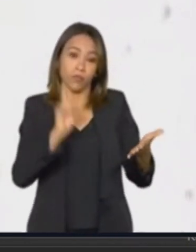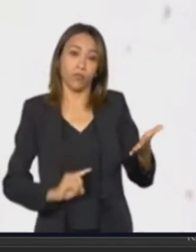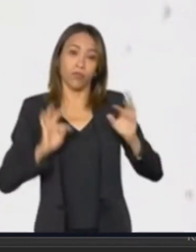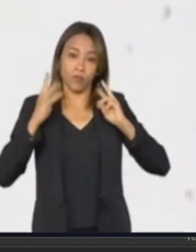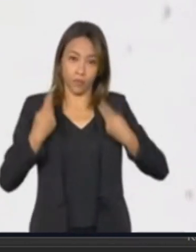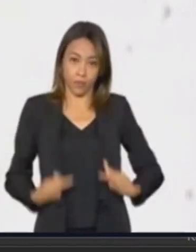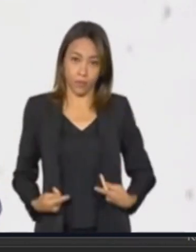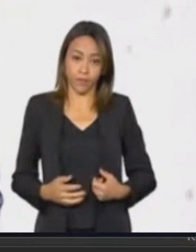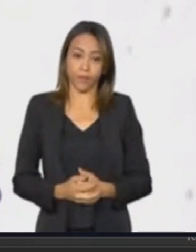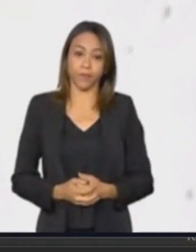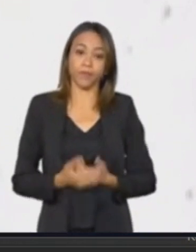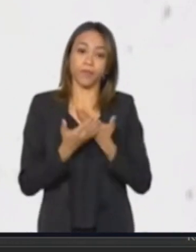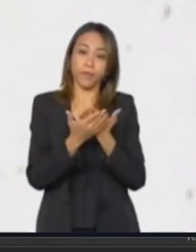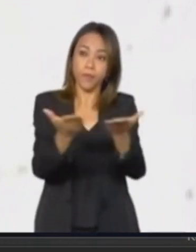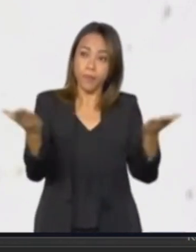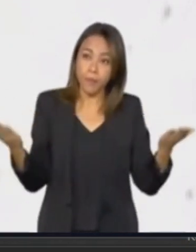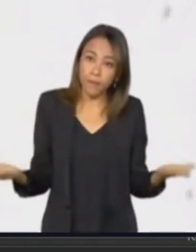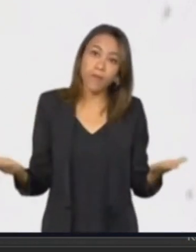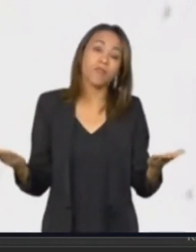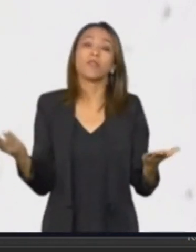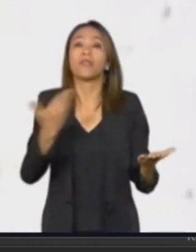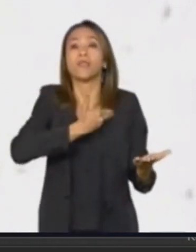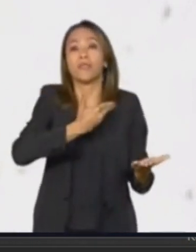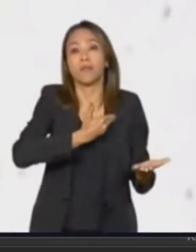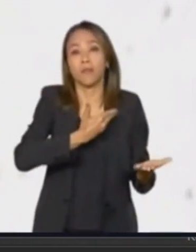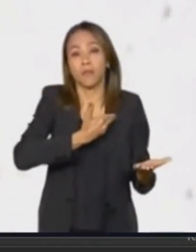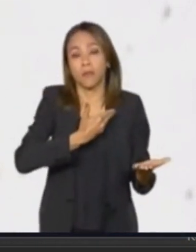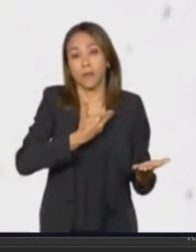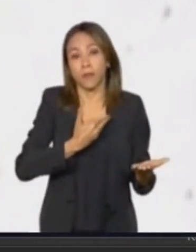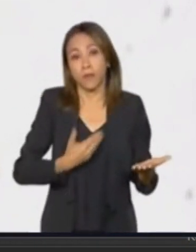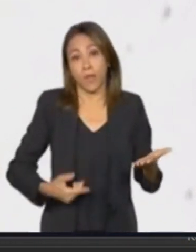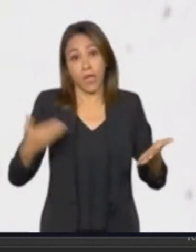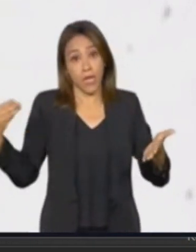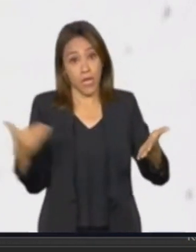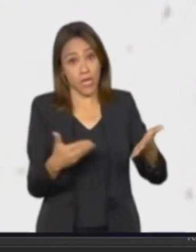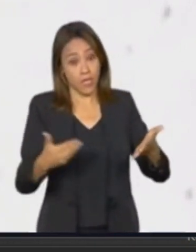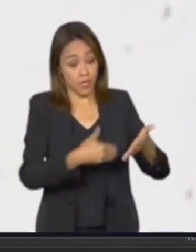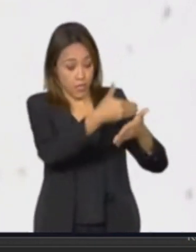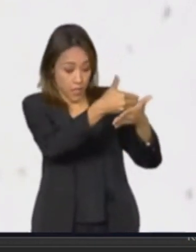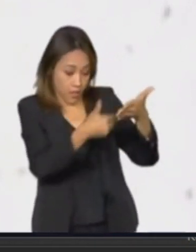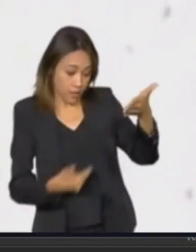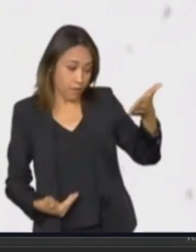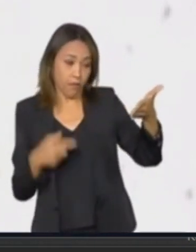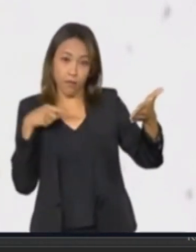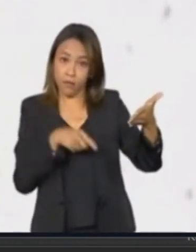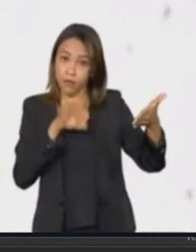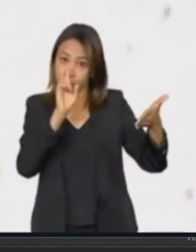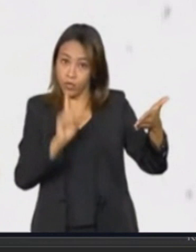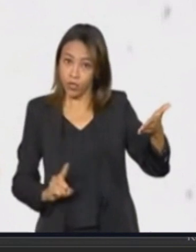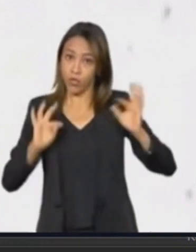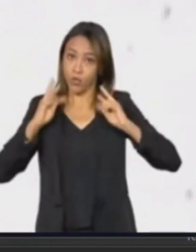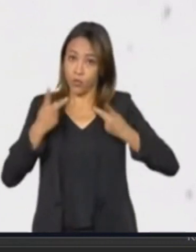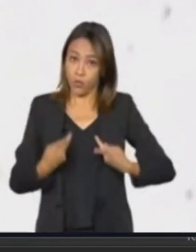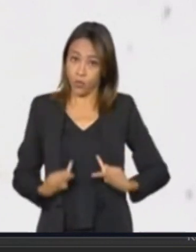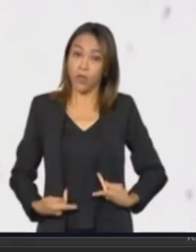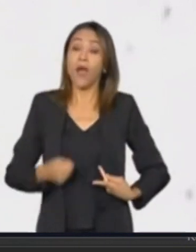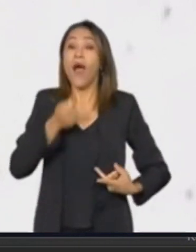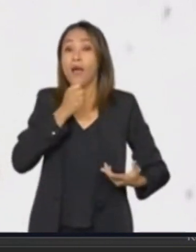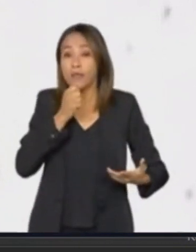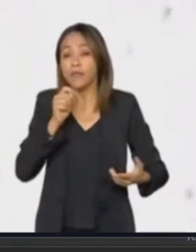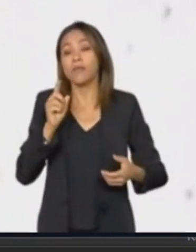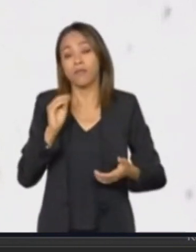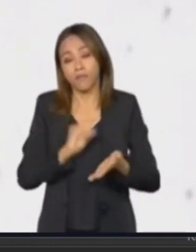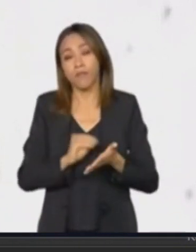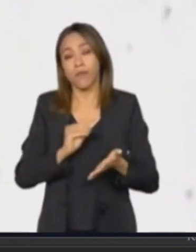Amigos e amigas, o projeto encarnado na declaração universal ainda está em construção e longe de sua realização.